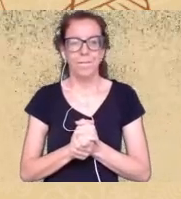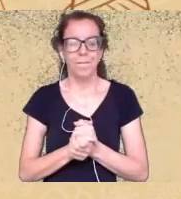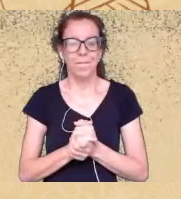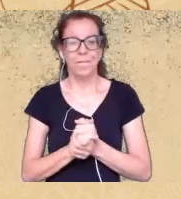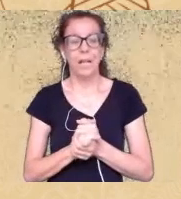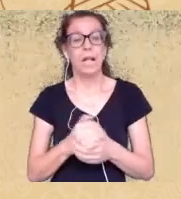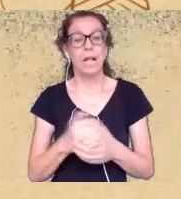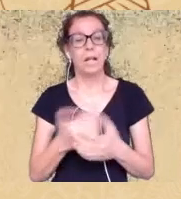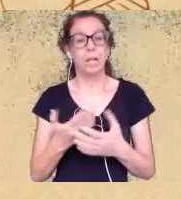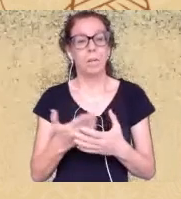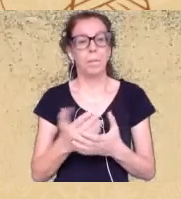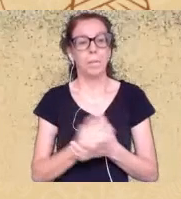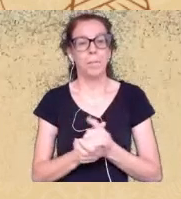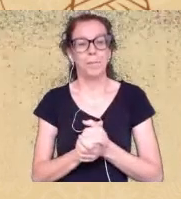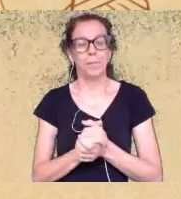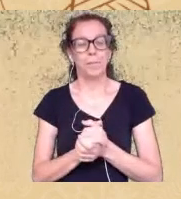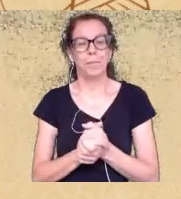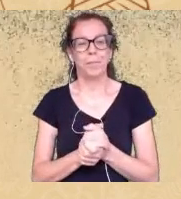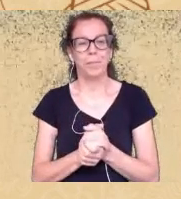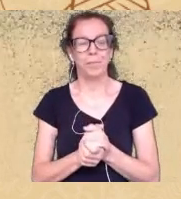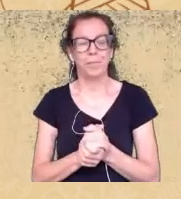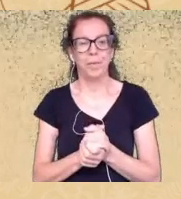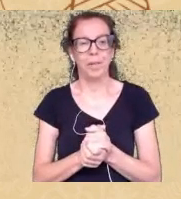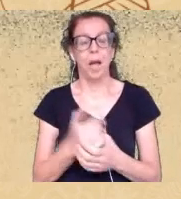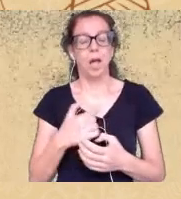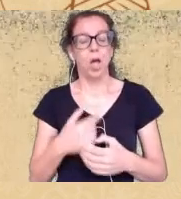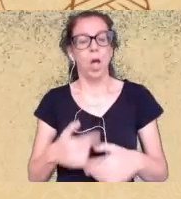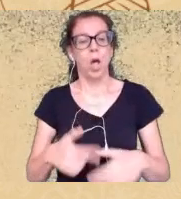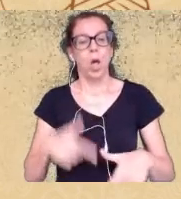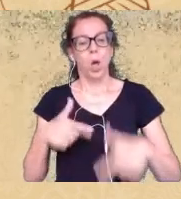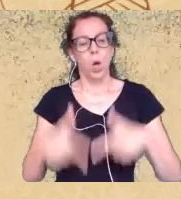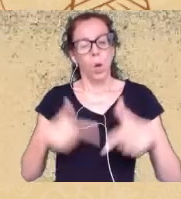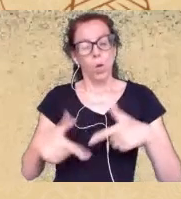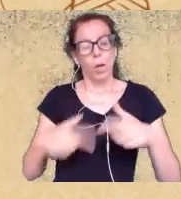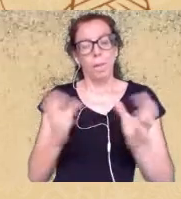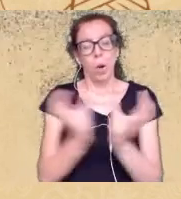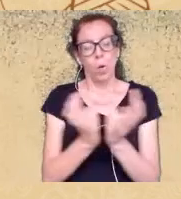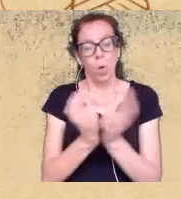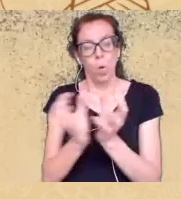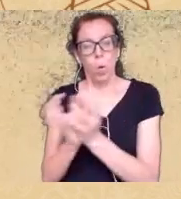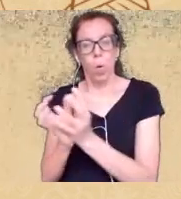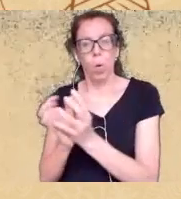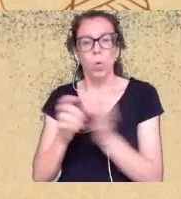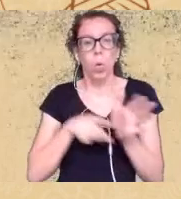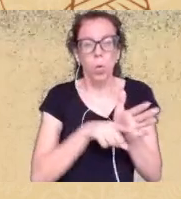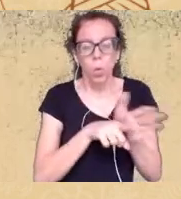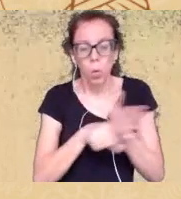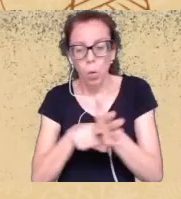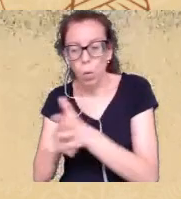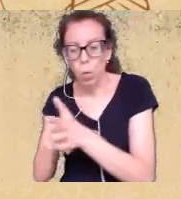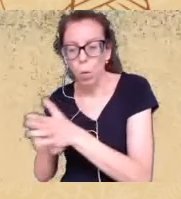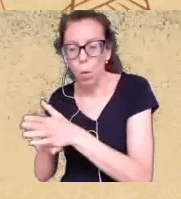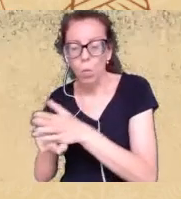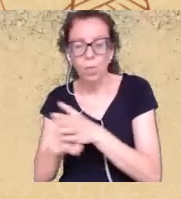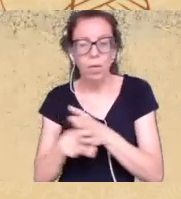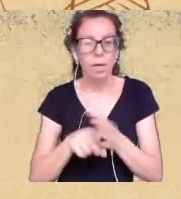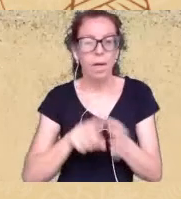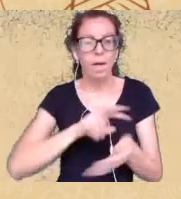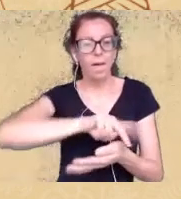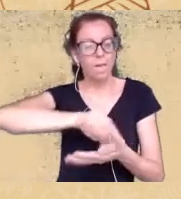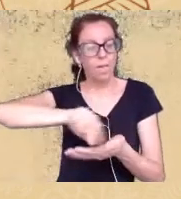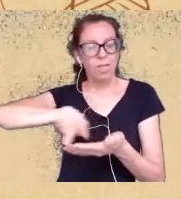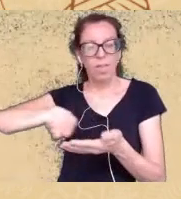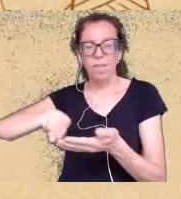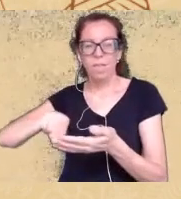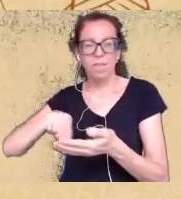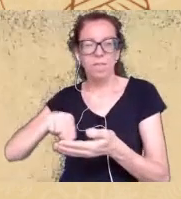mais eu que trabalho com o meu grupo de pesquisa raça, gênero e sexualidade quer dizer eu sou o gueto do gueto a exclusão